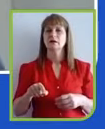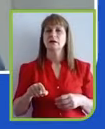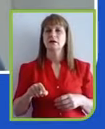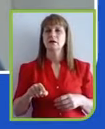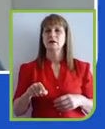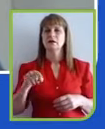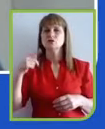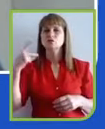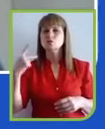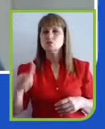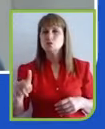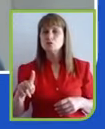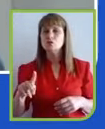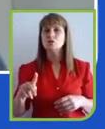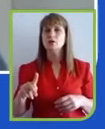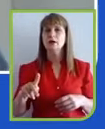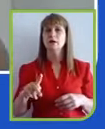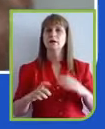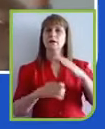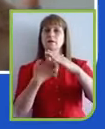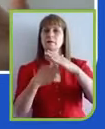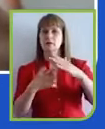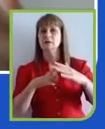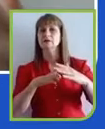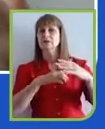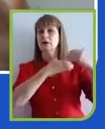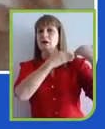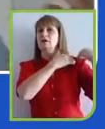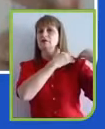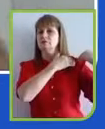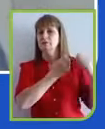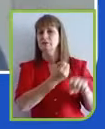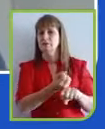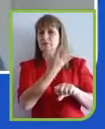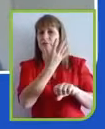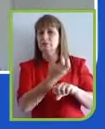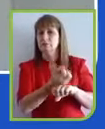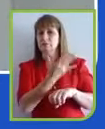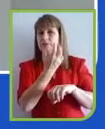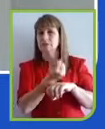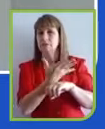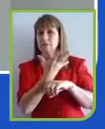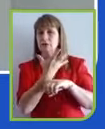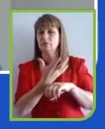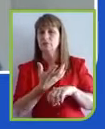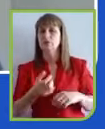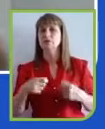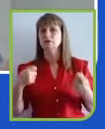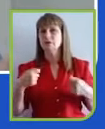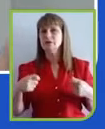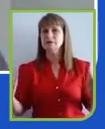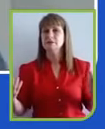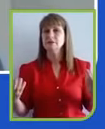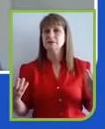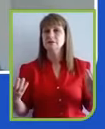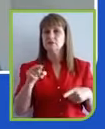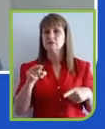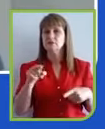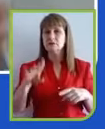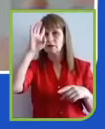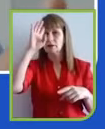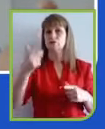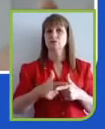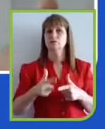É difícil avançar. E, como o desafio é tão grande, colocado pelos cientistas,